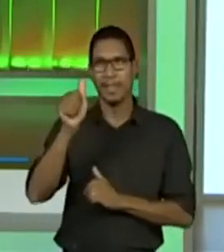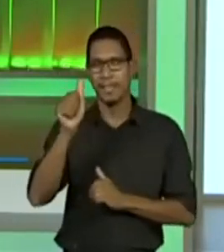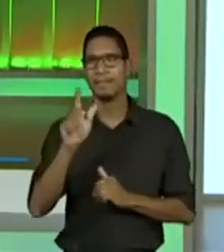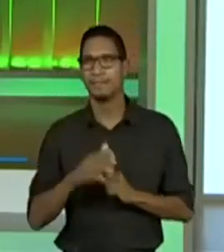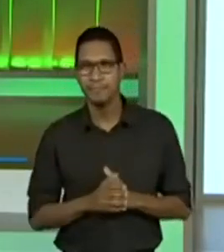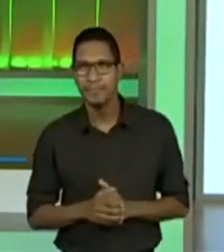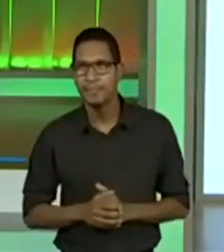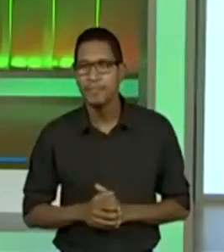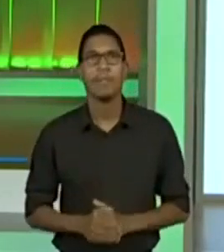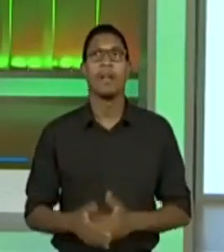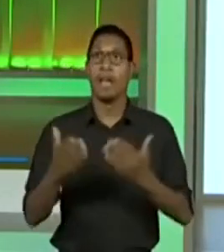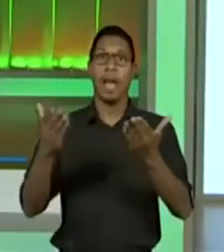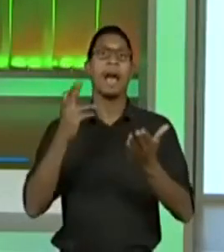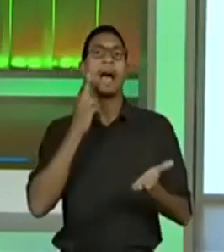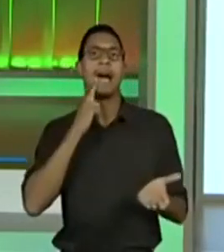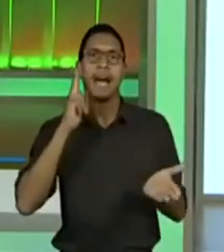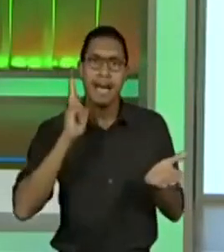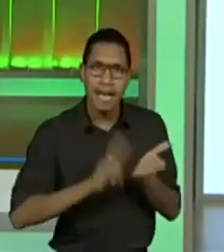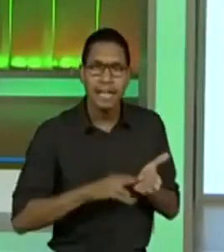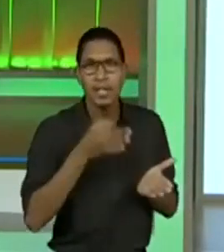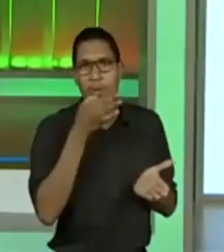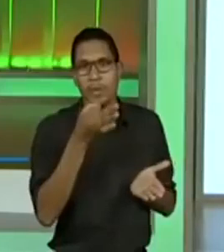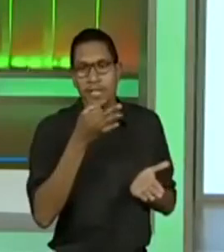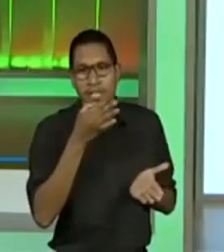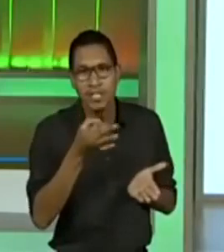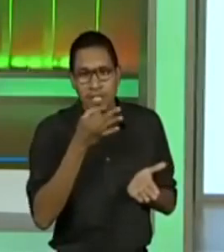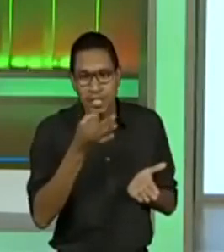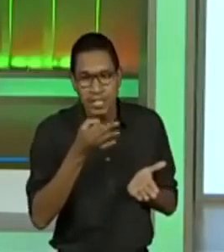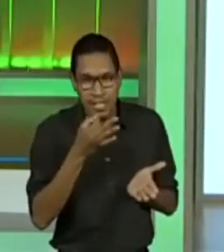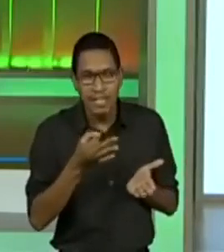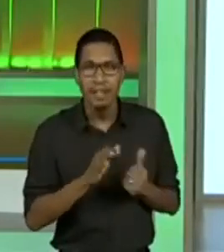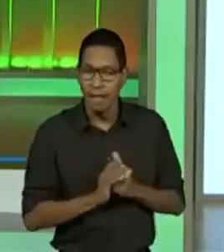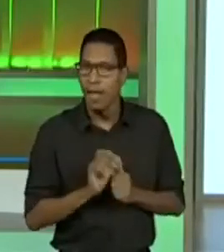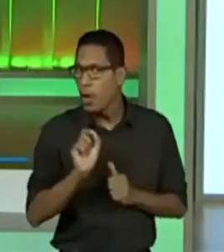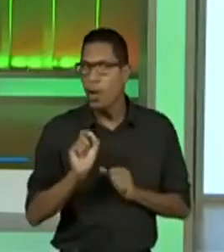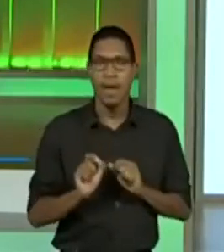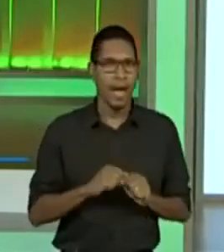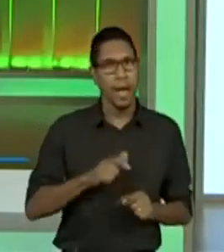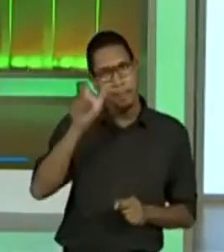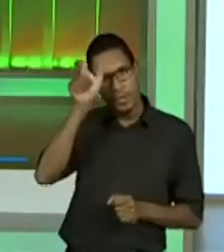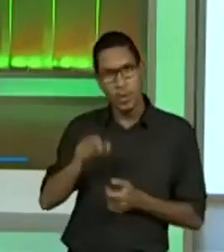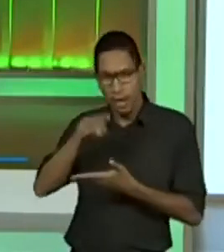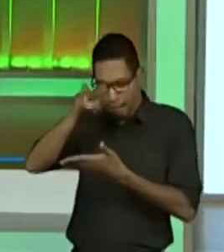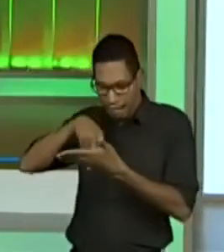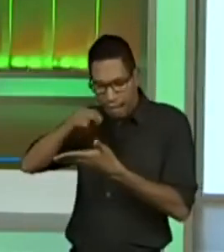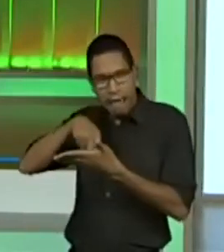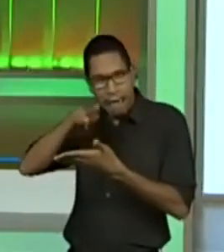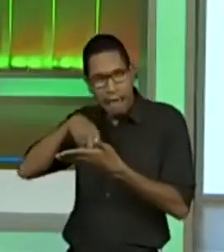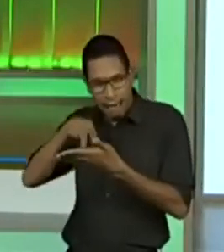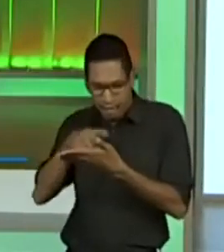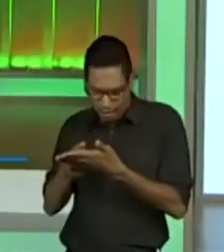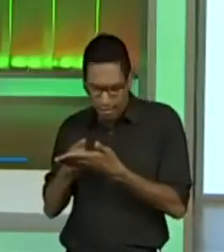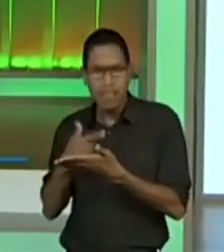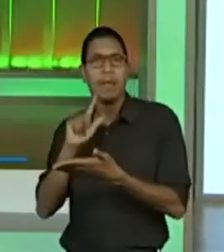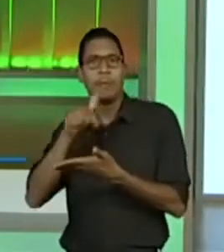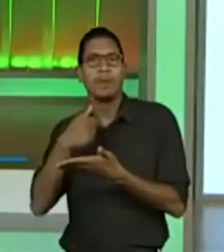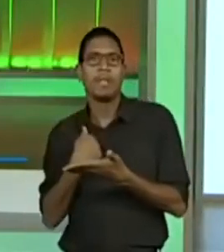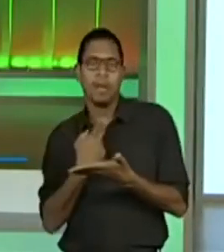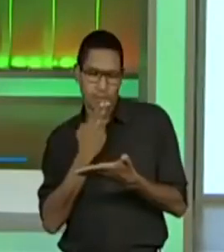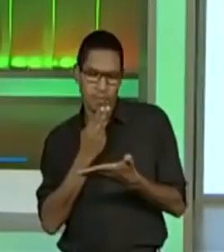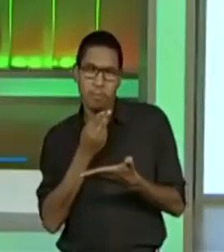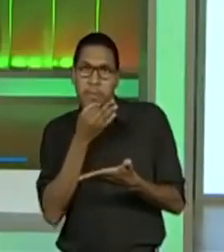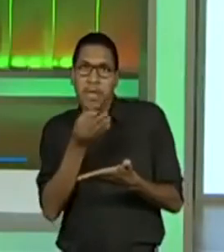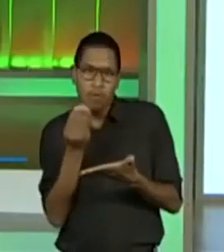Carta opinativa de leitor, perfeito. Nós estávamos trabalhando com a carta, a gente colocou apenas carta de leitor,